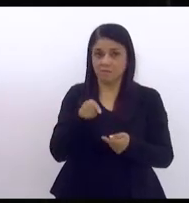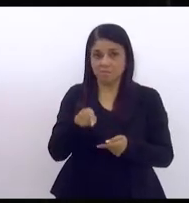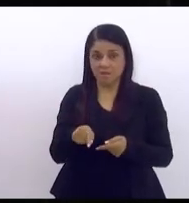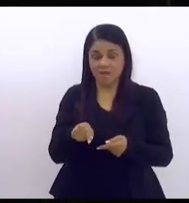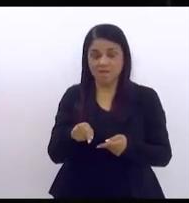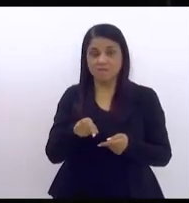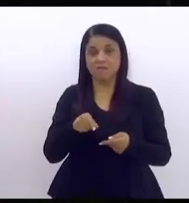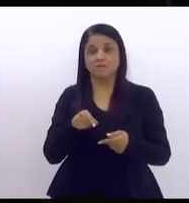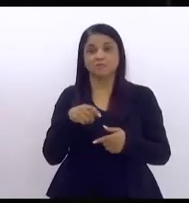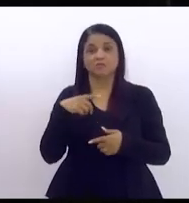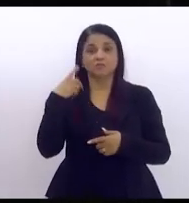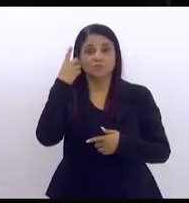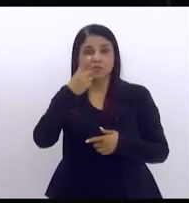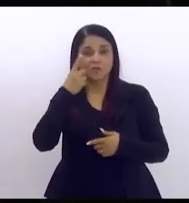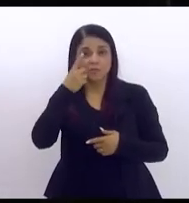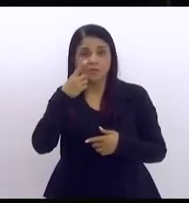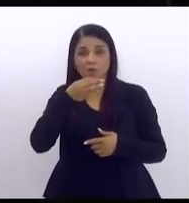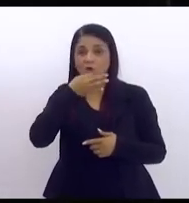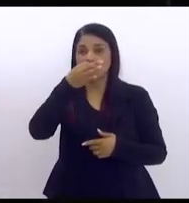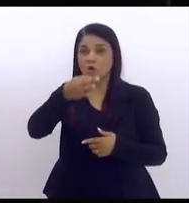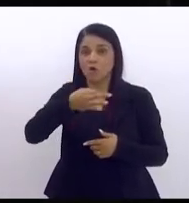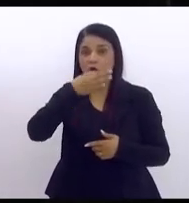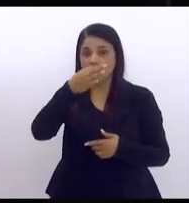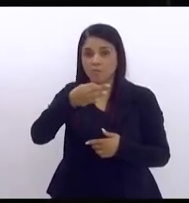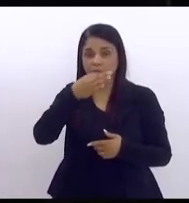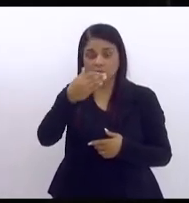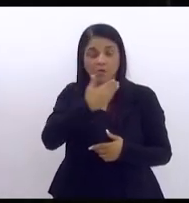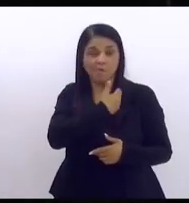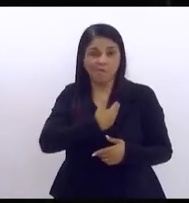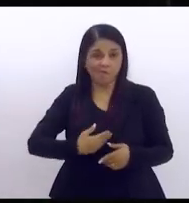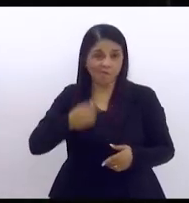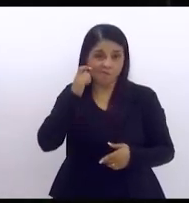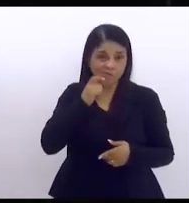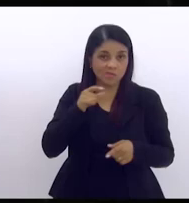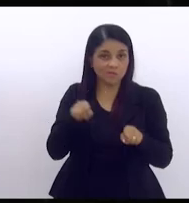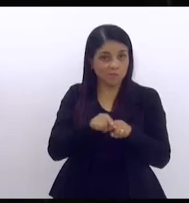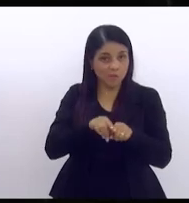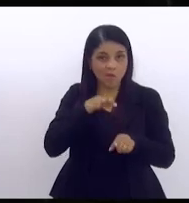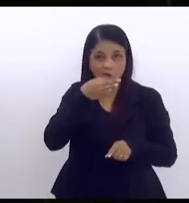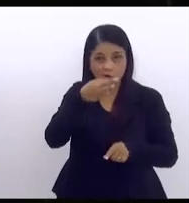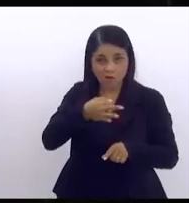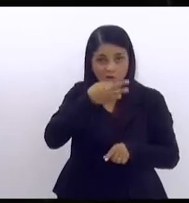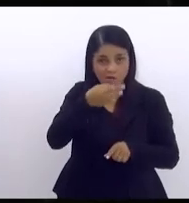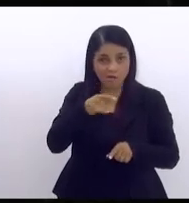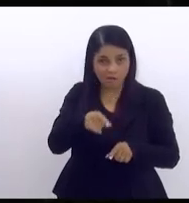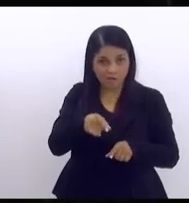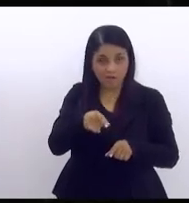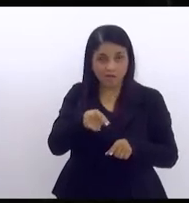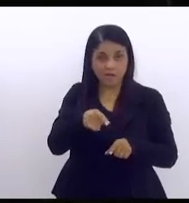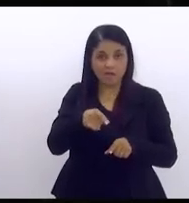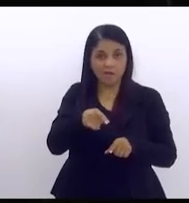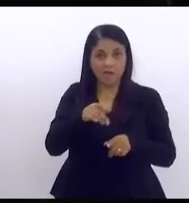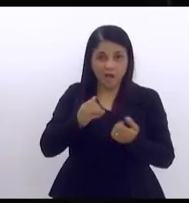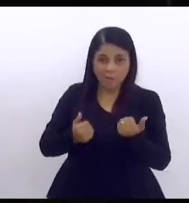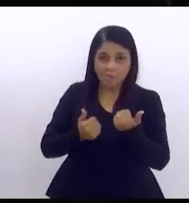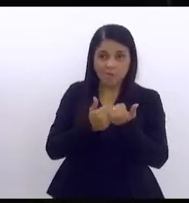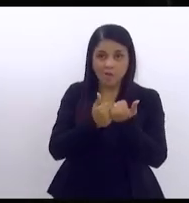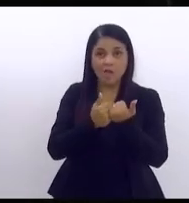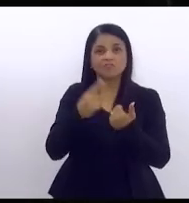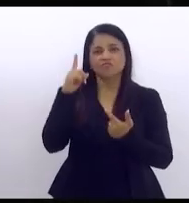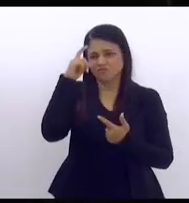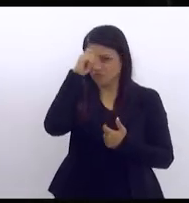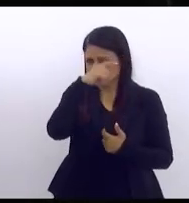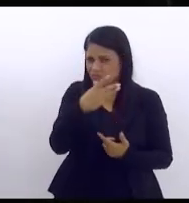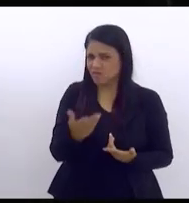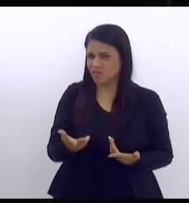parlamentares opinar e o governador também opinar em algo é uma dificuldade então é